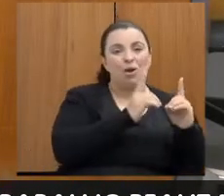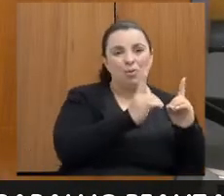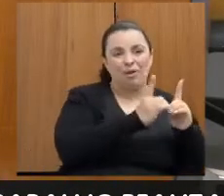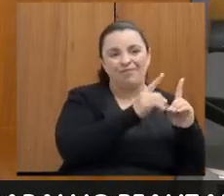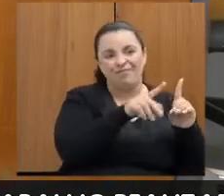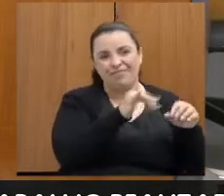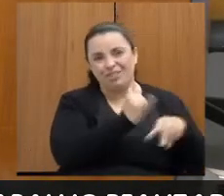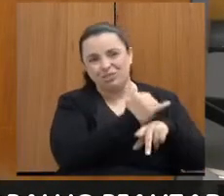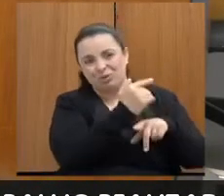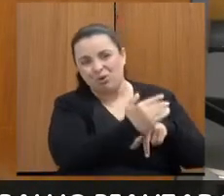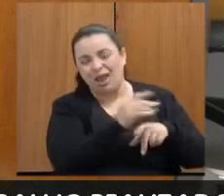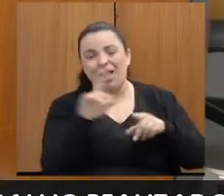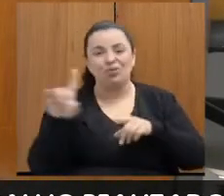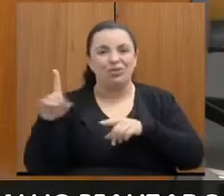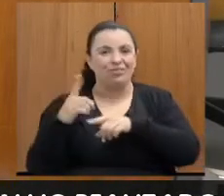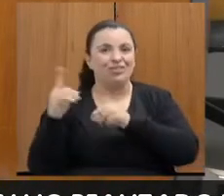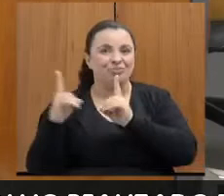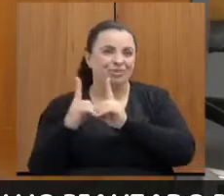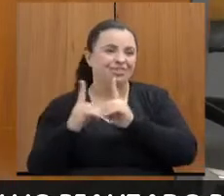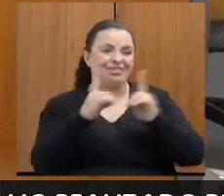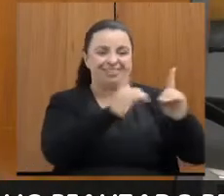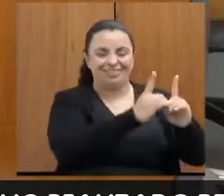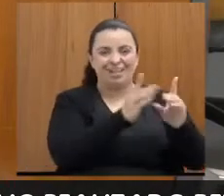mas tem. Entendo.